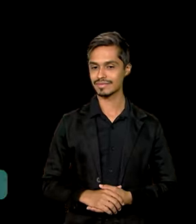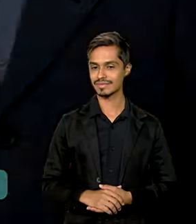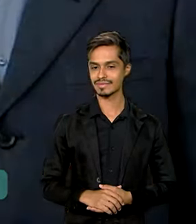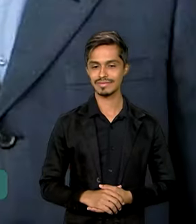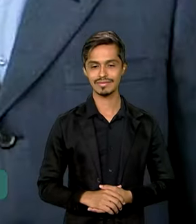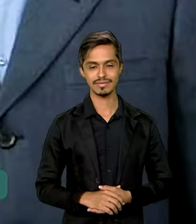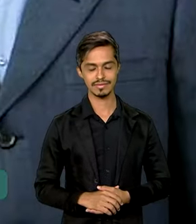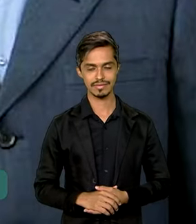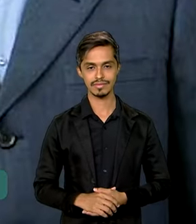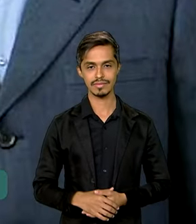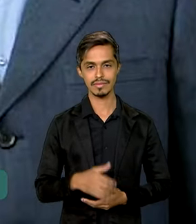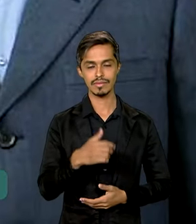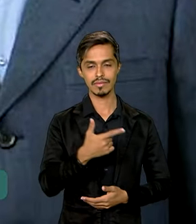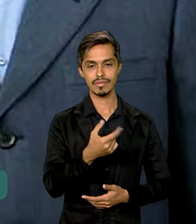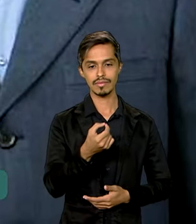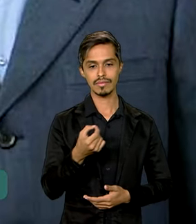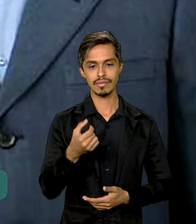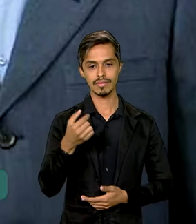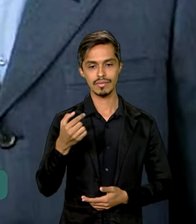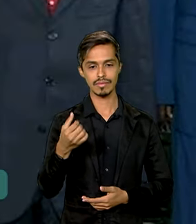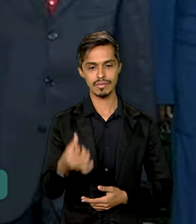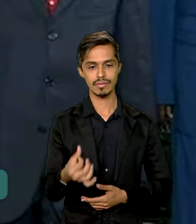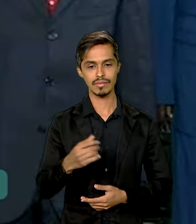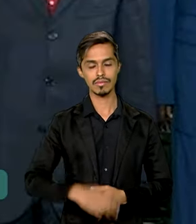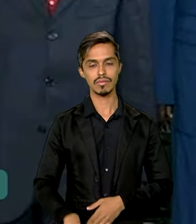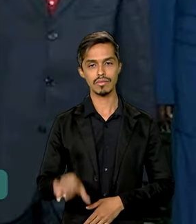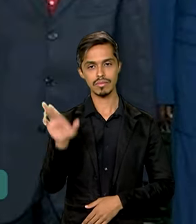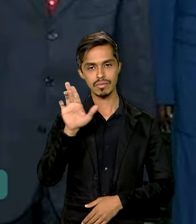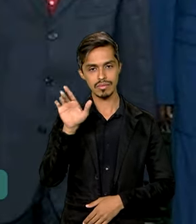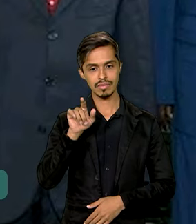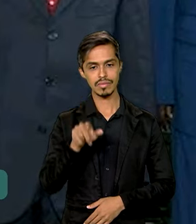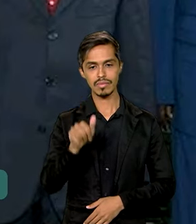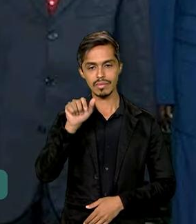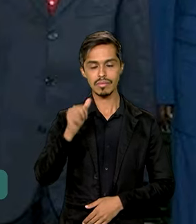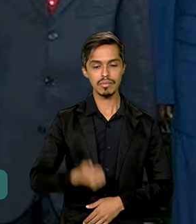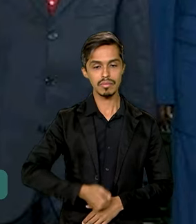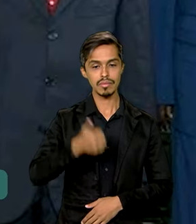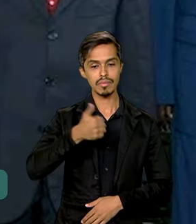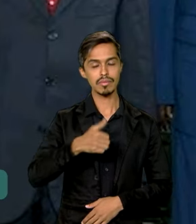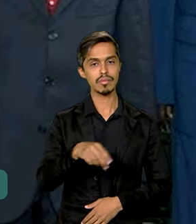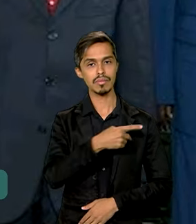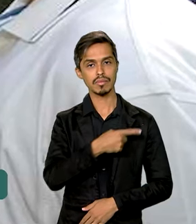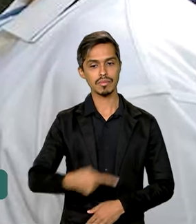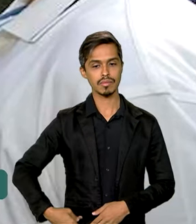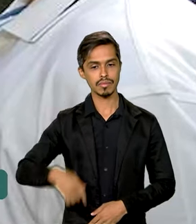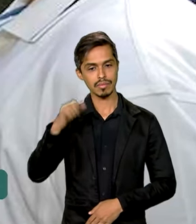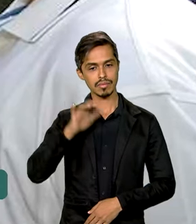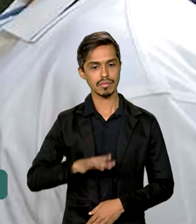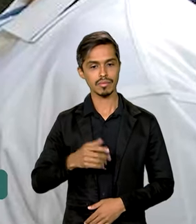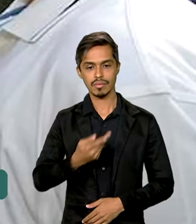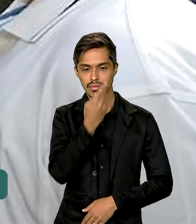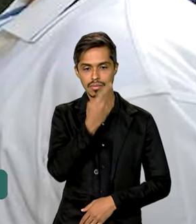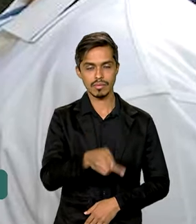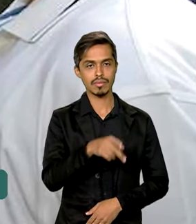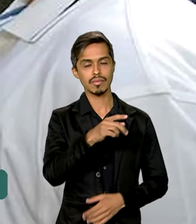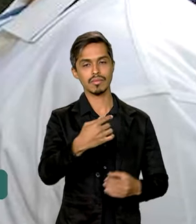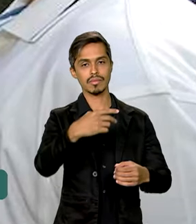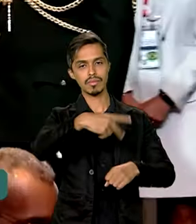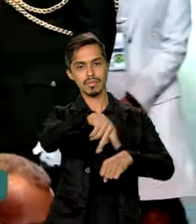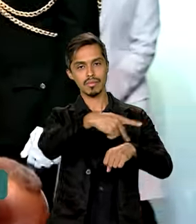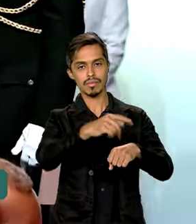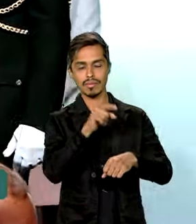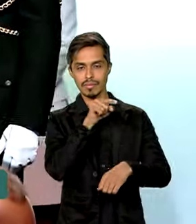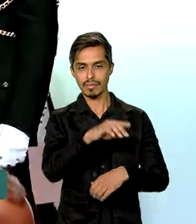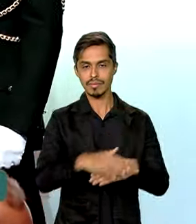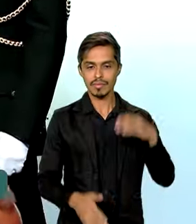Em 2006, o presidente Luiz Inácio Lula da Silva foi o primeiro presidente brasileiro a visitar o Benin. Desde